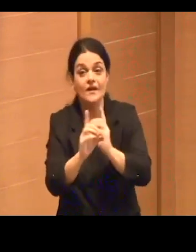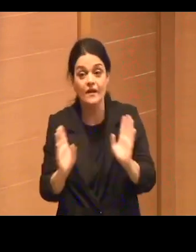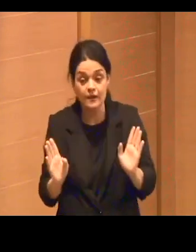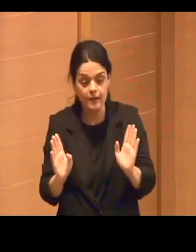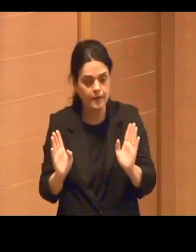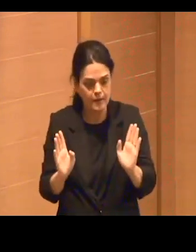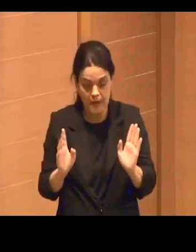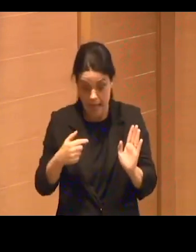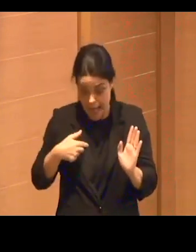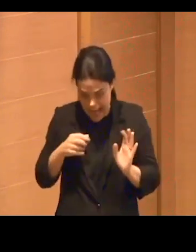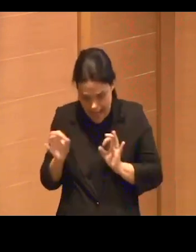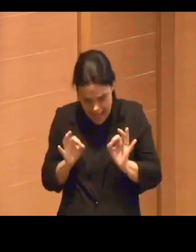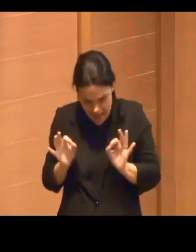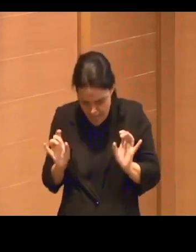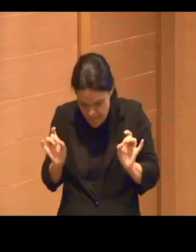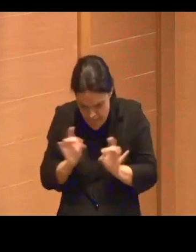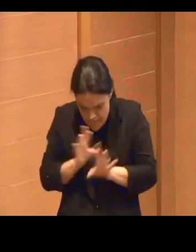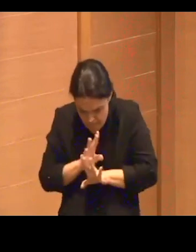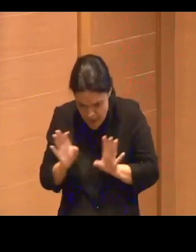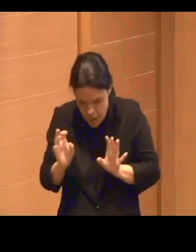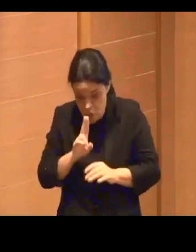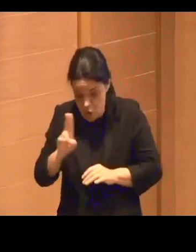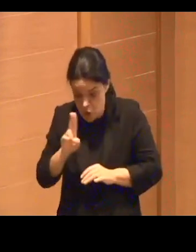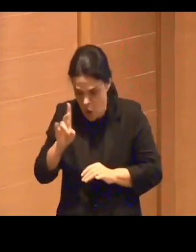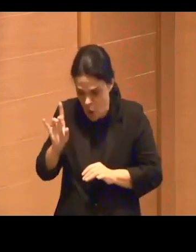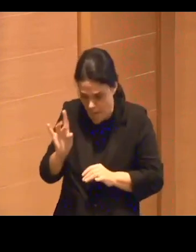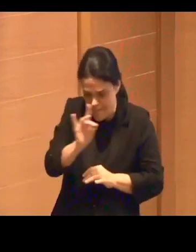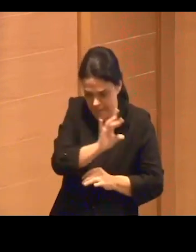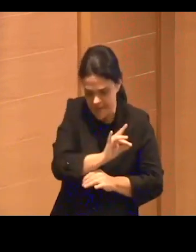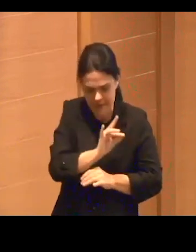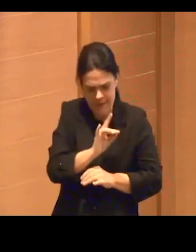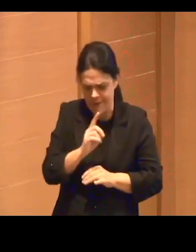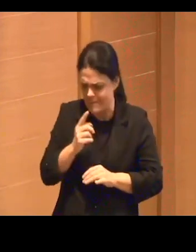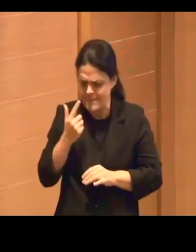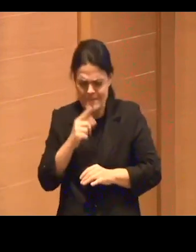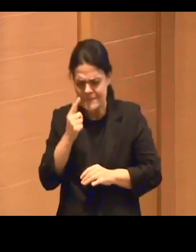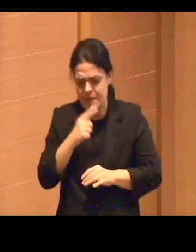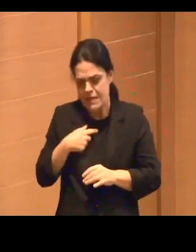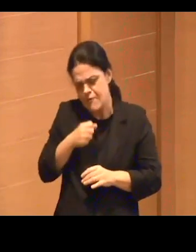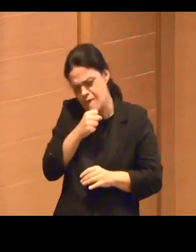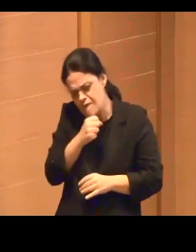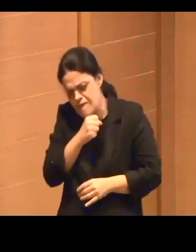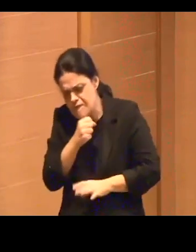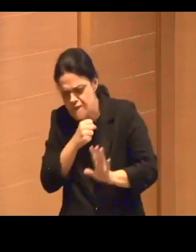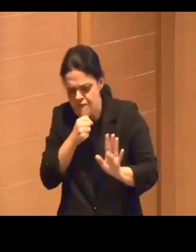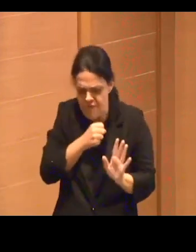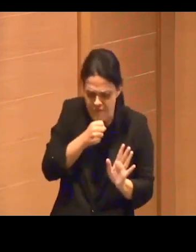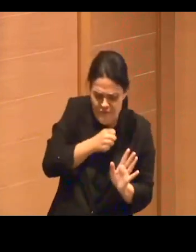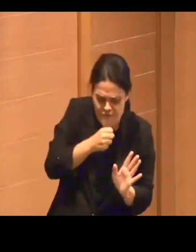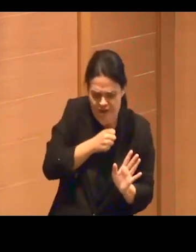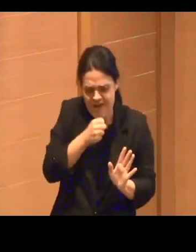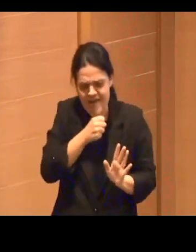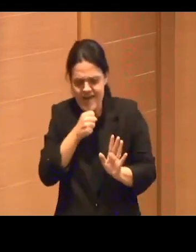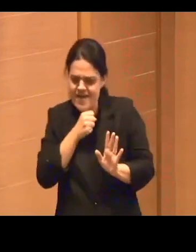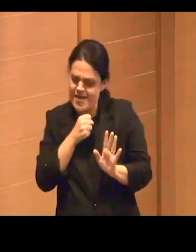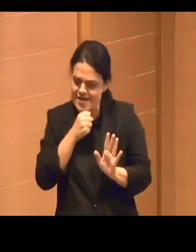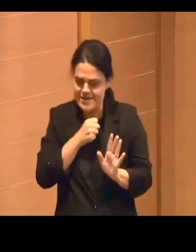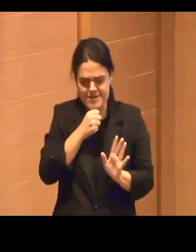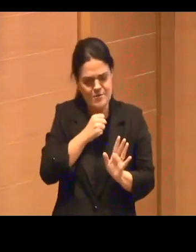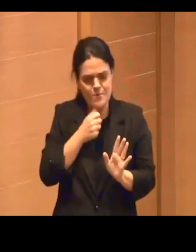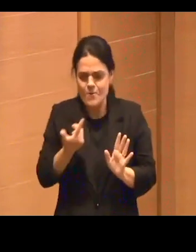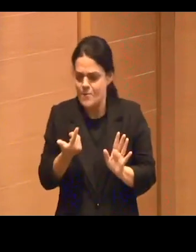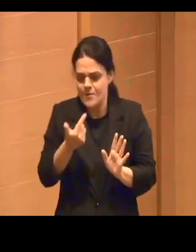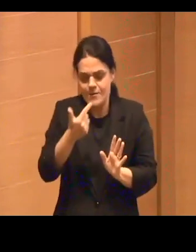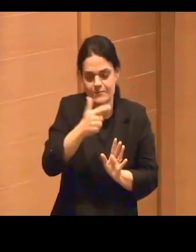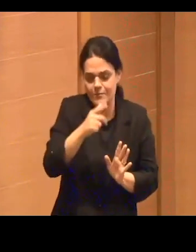sou super organizado com o nome delas, mas provavelmente, velhinho assim como eu, não tem tanta gente